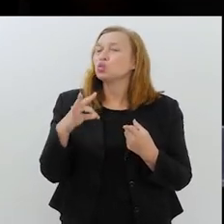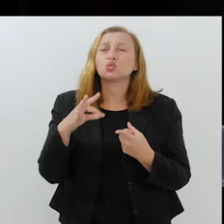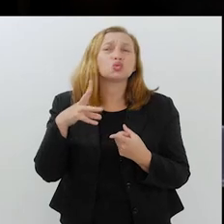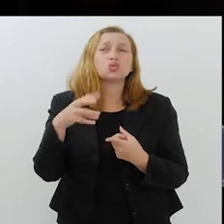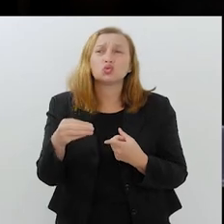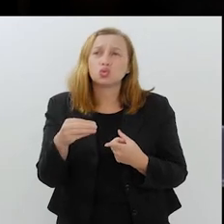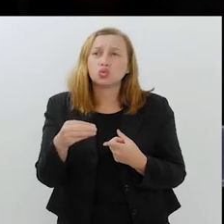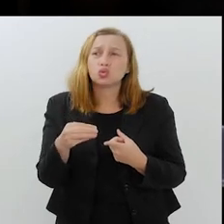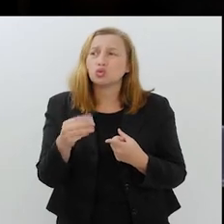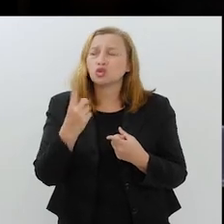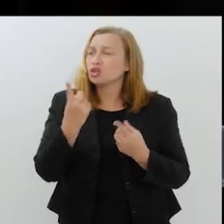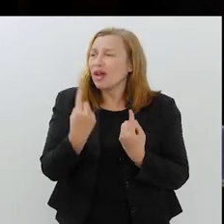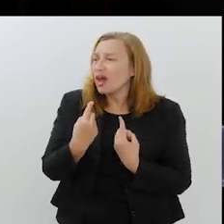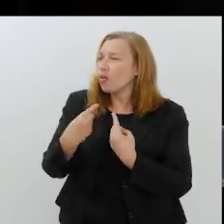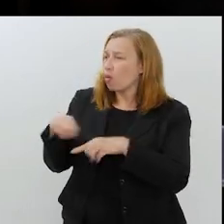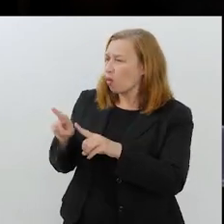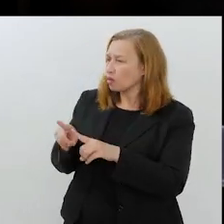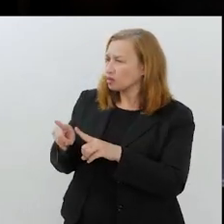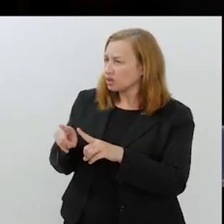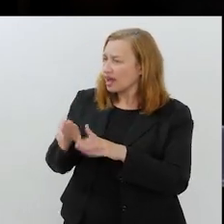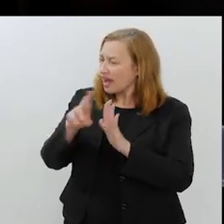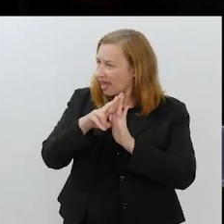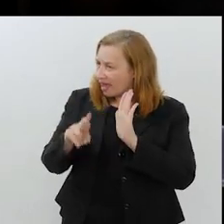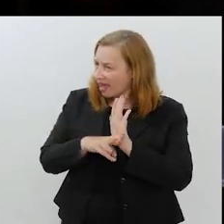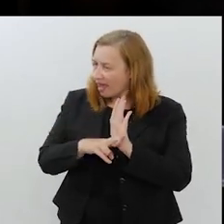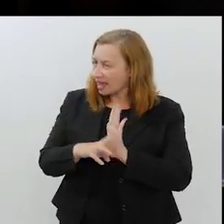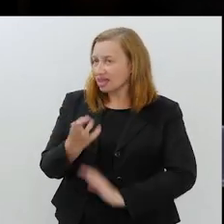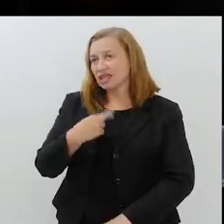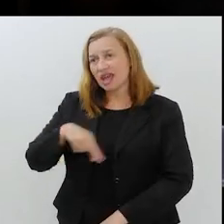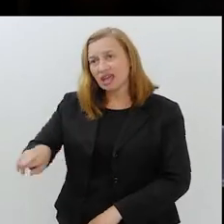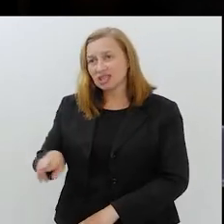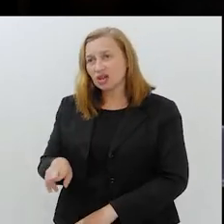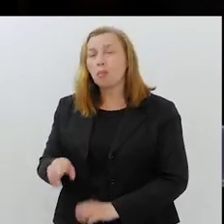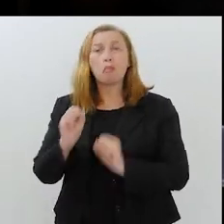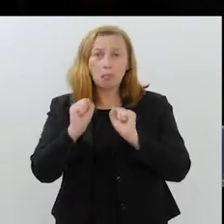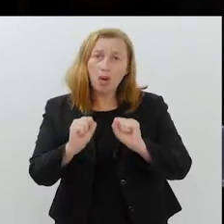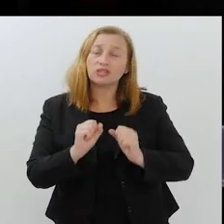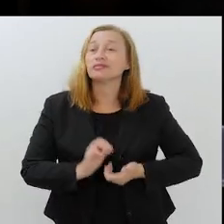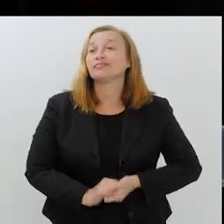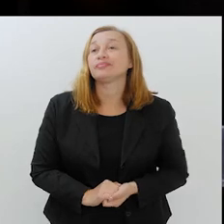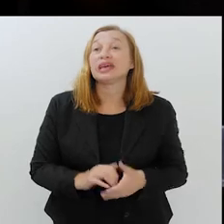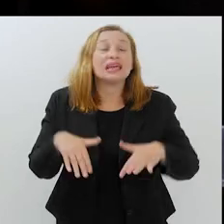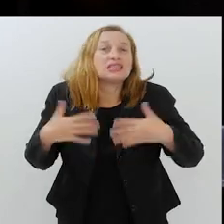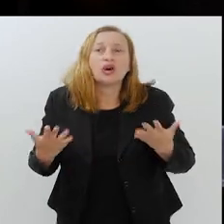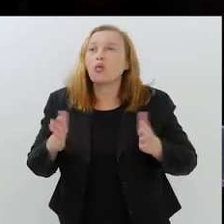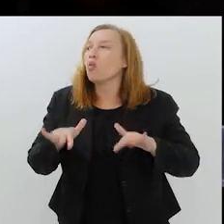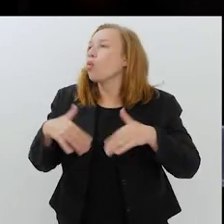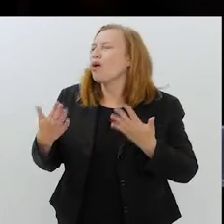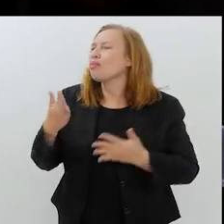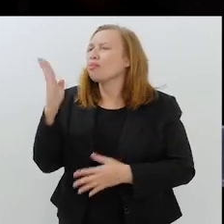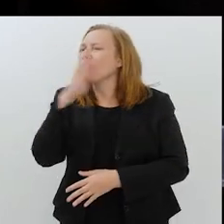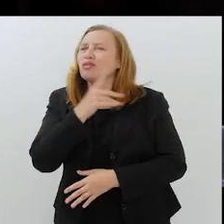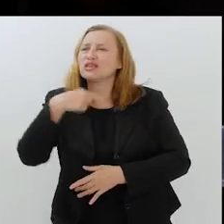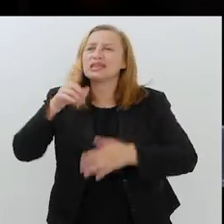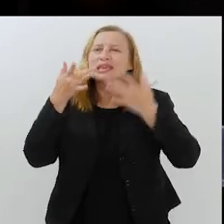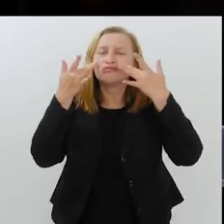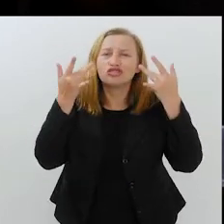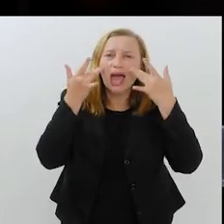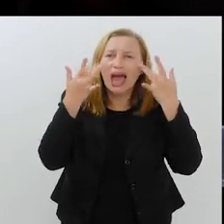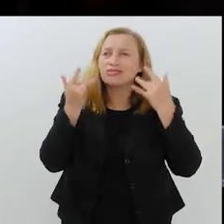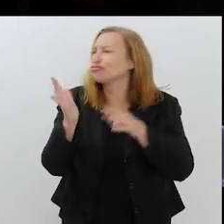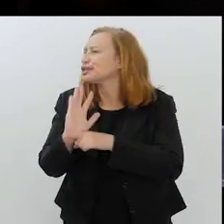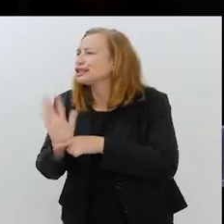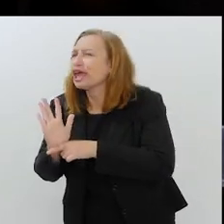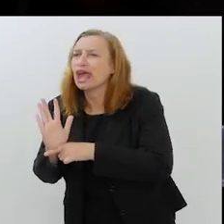tudo que não vai contra alguma regra específica da religião é permitido. Então, qual o mal que tem você ir no